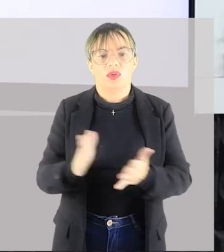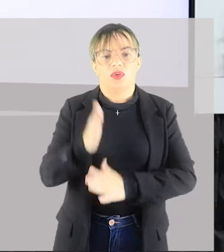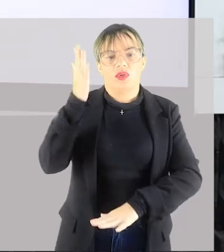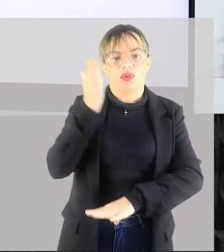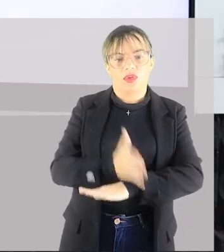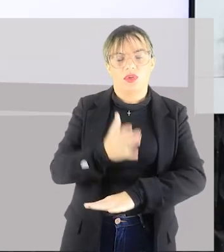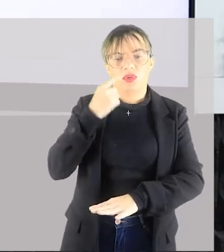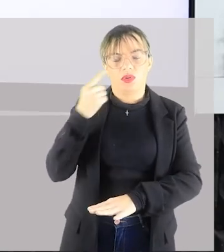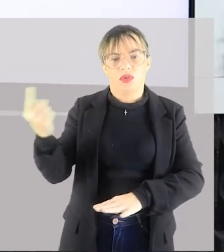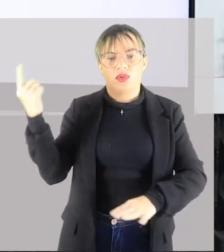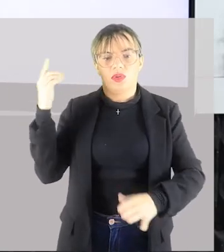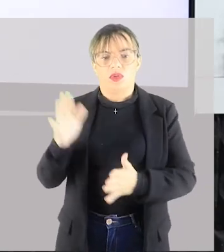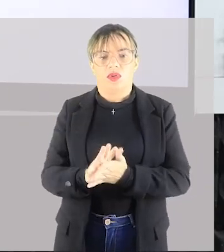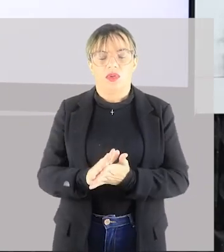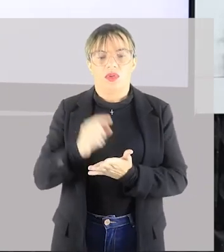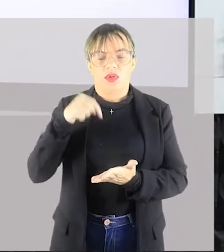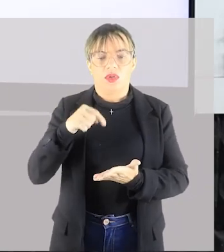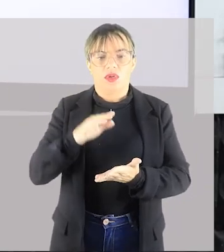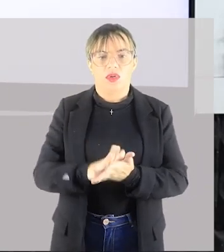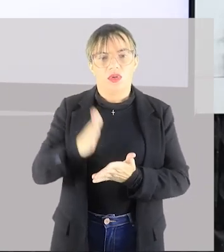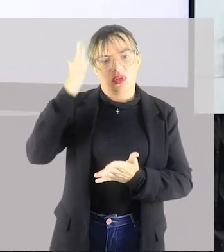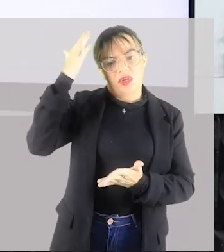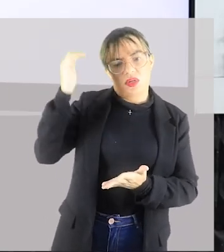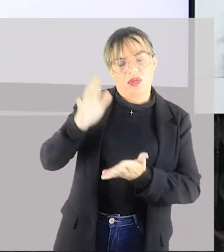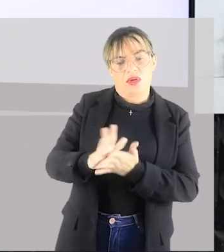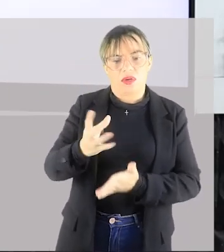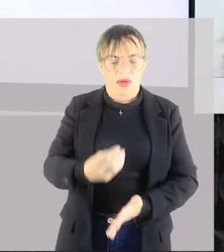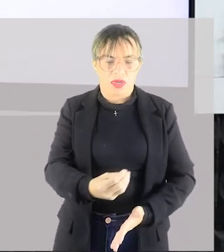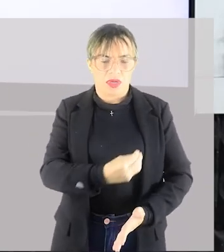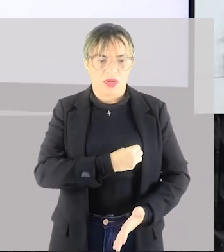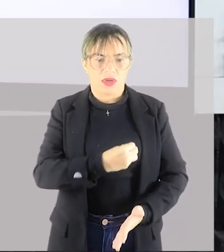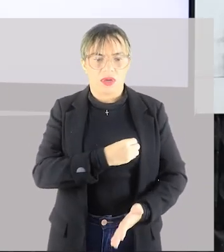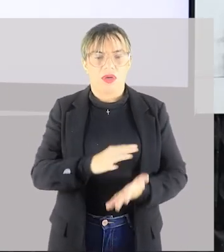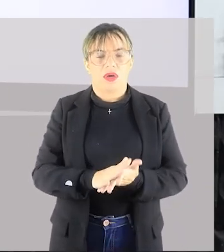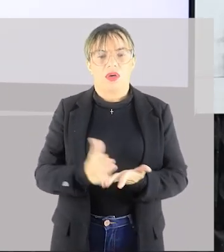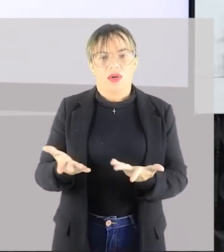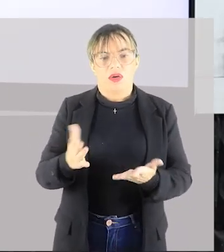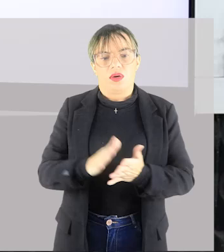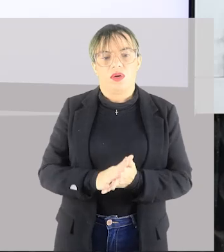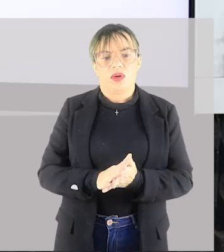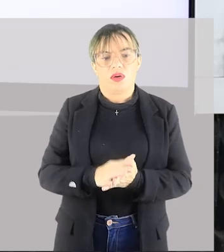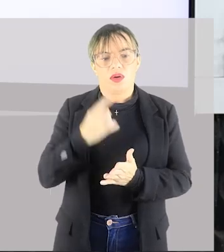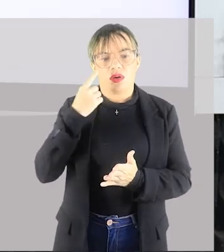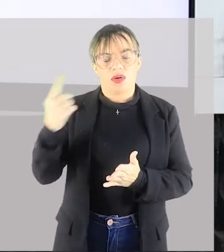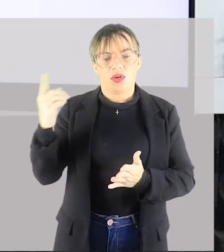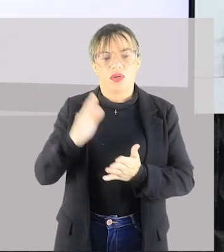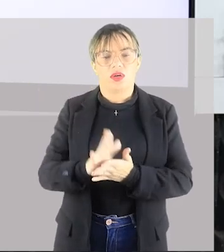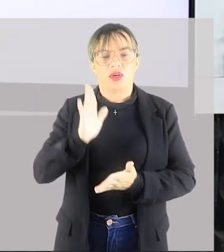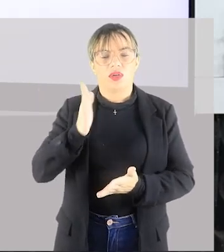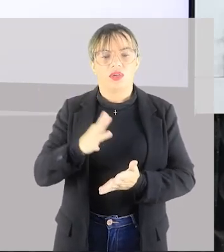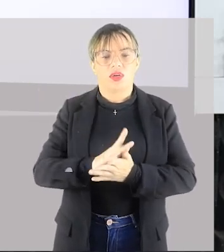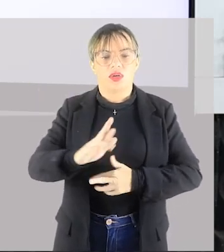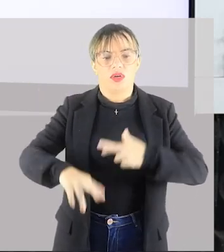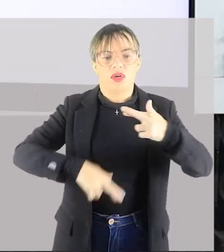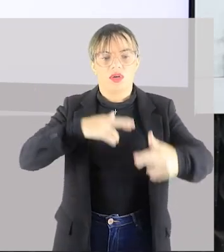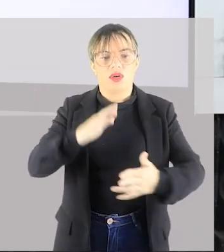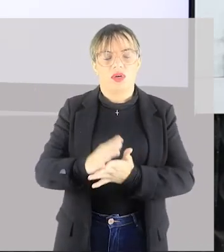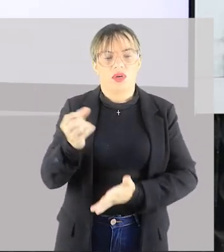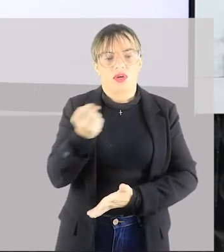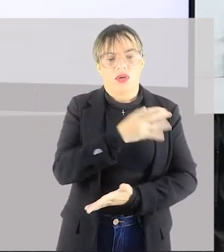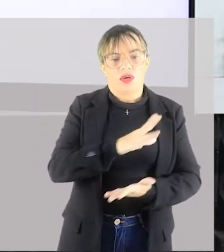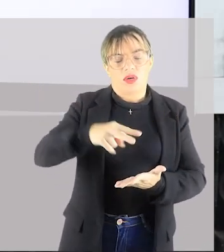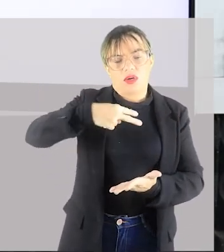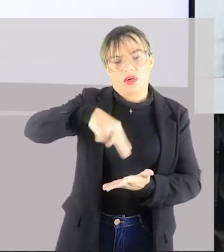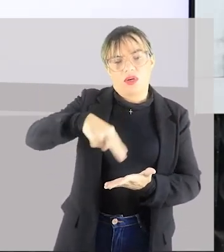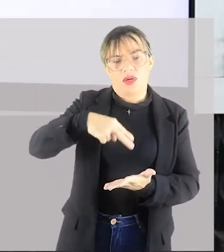considerada uma fonte de pecado. Já na dança do Renascimento nós temos o status da arte, o